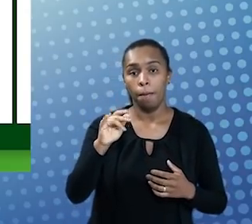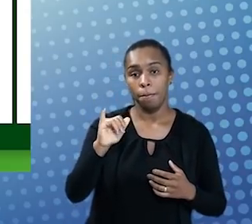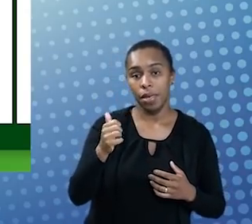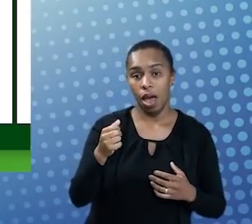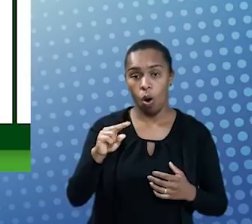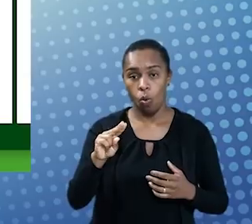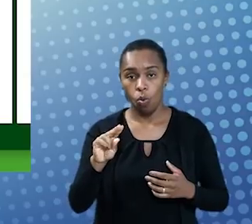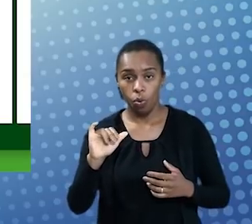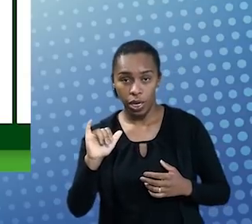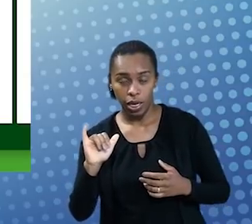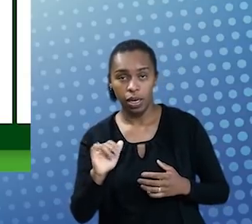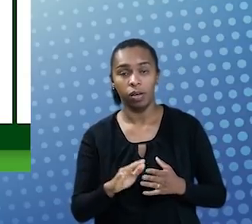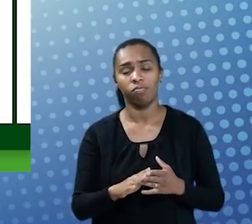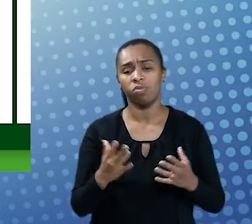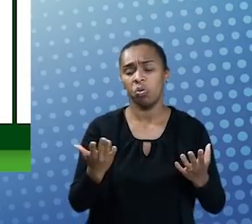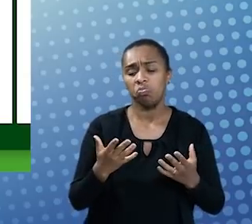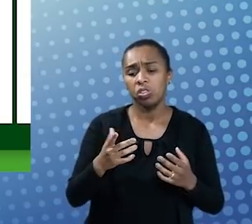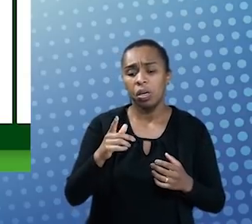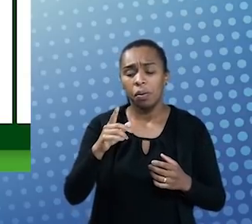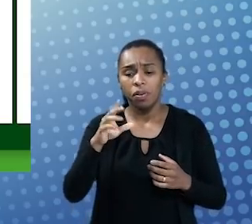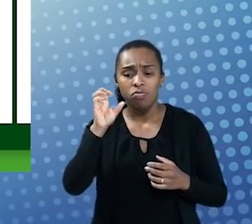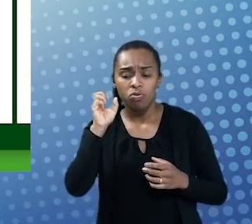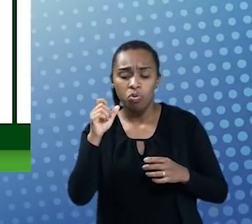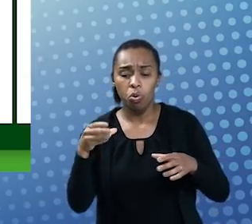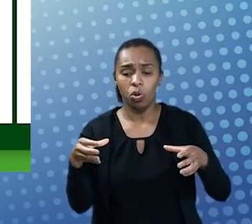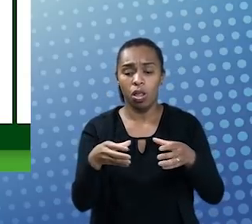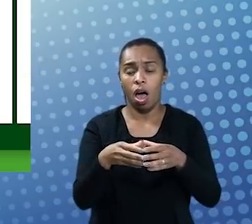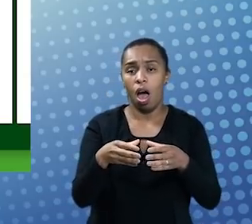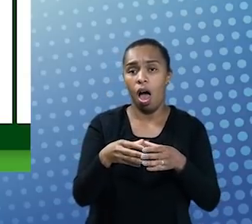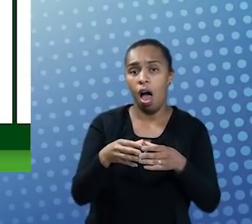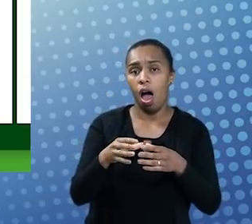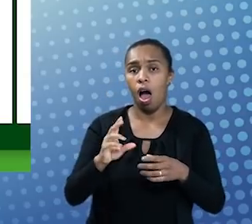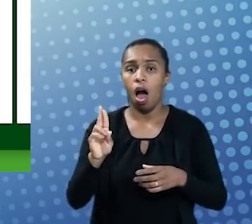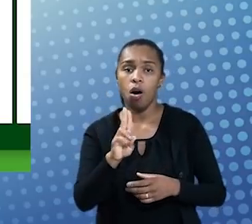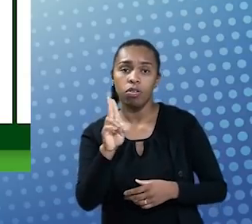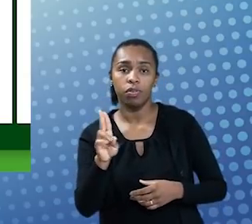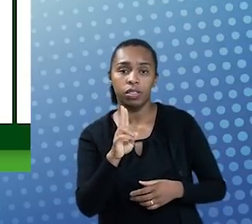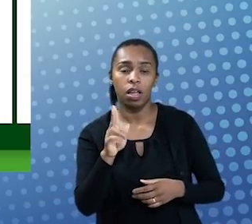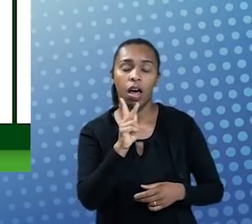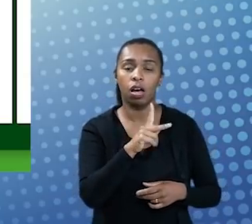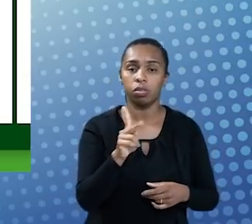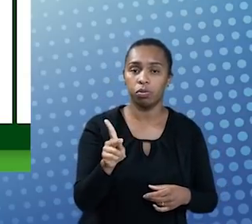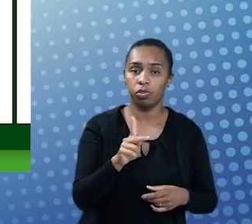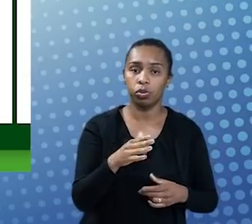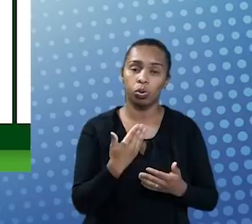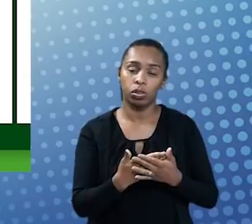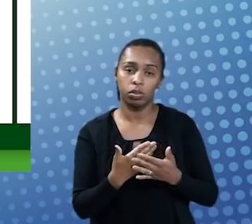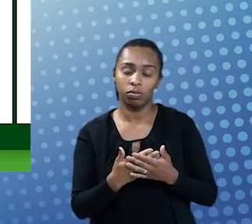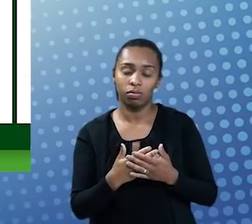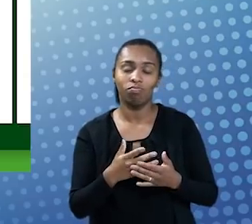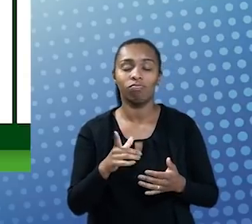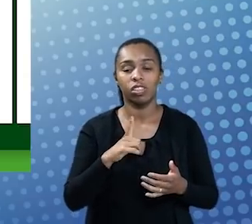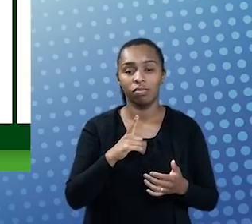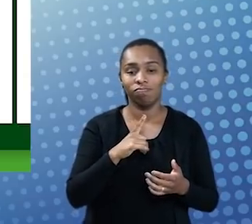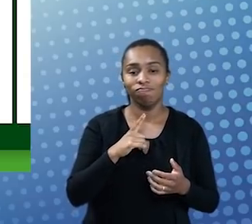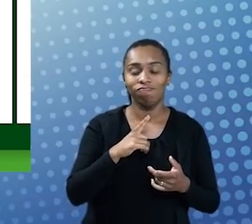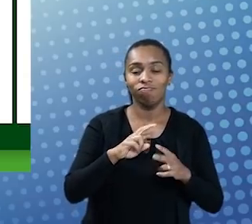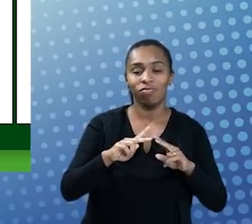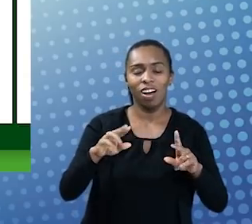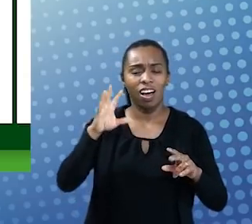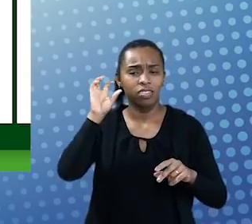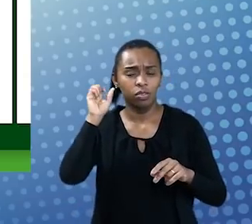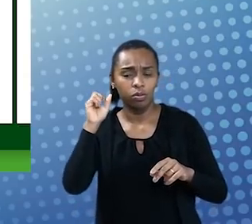sprints, escuta as comunidades da universidade, estudantes, professores, e ali nós temos, por meio desses sprints, dessas